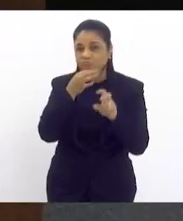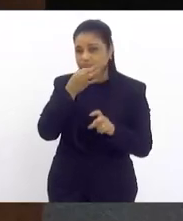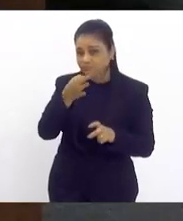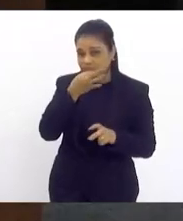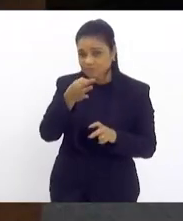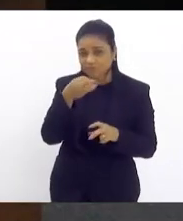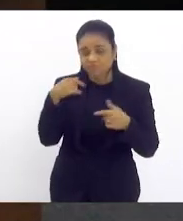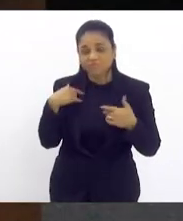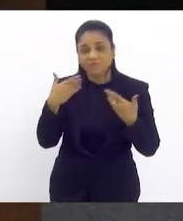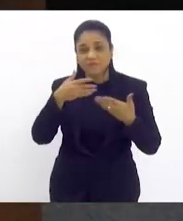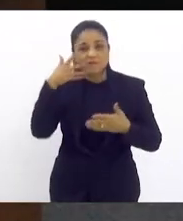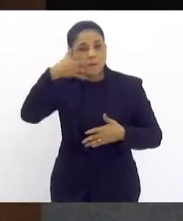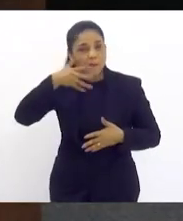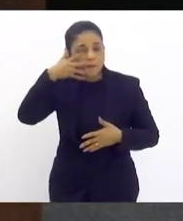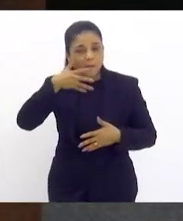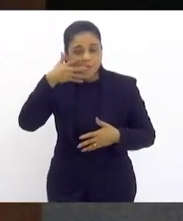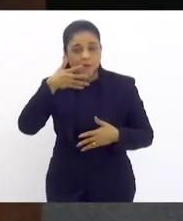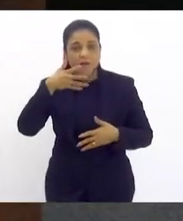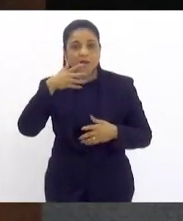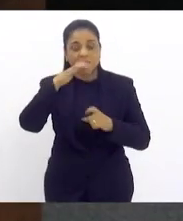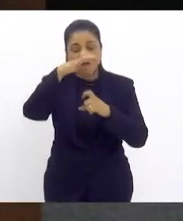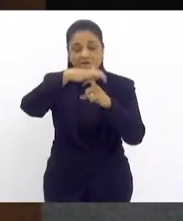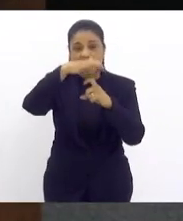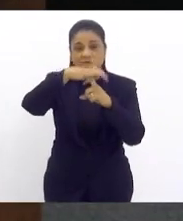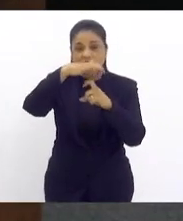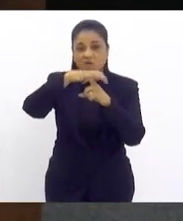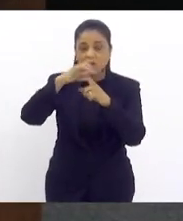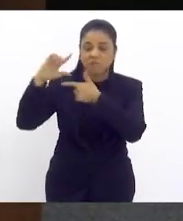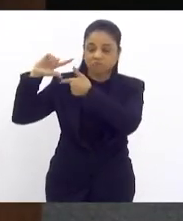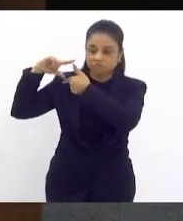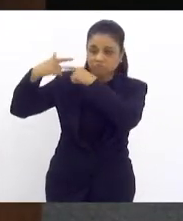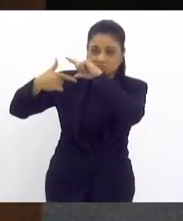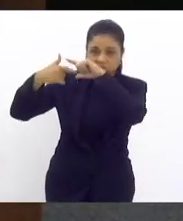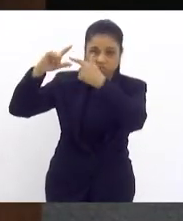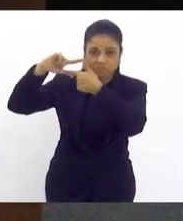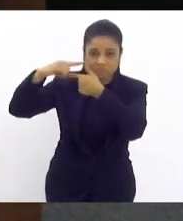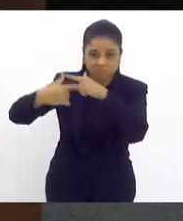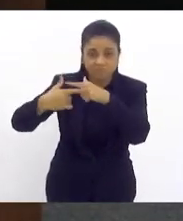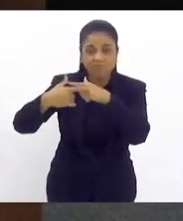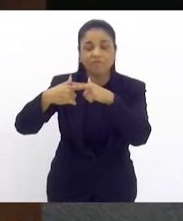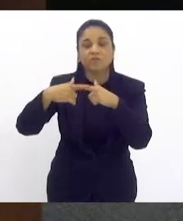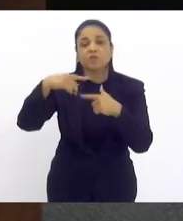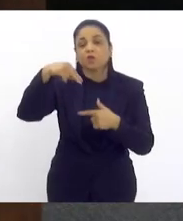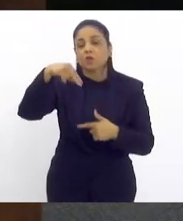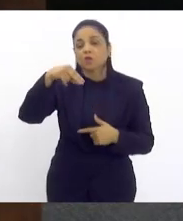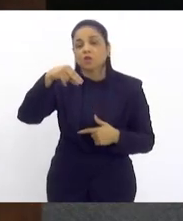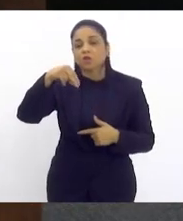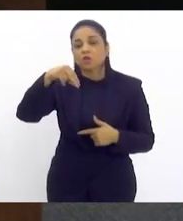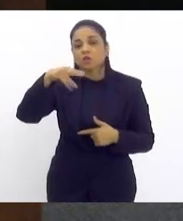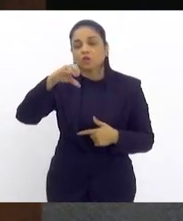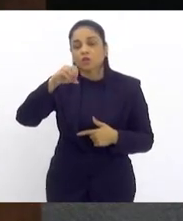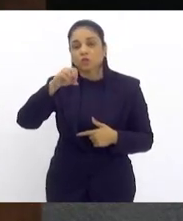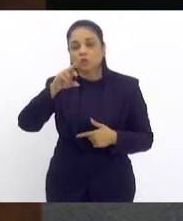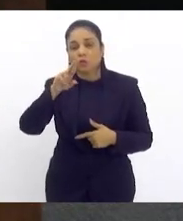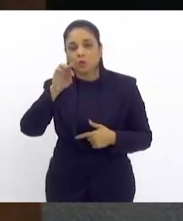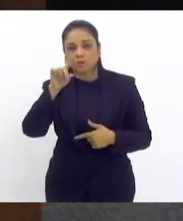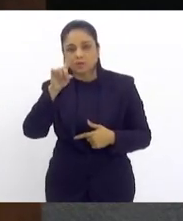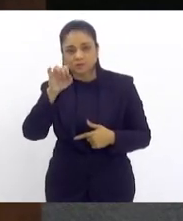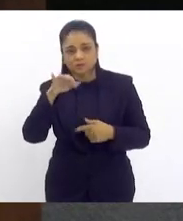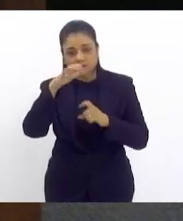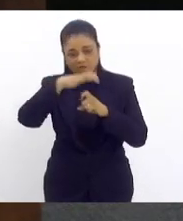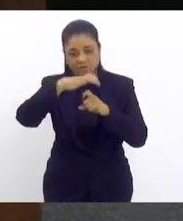aqui com relação à Feira de Tradições Nordestina, conhecida como a Feira de São Cristóvão.